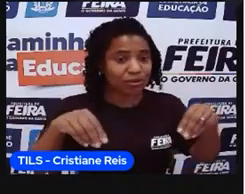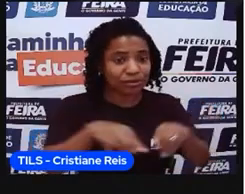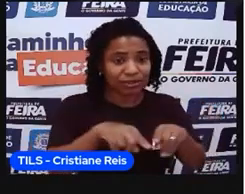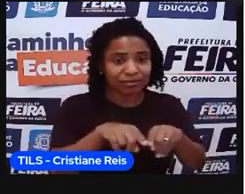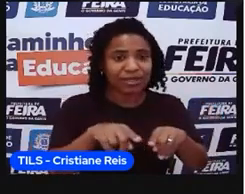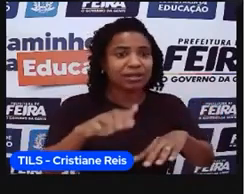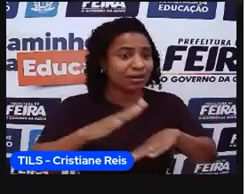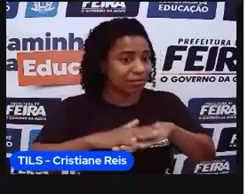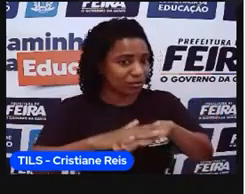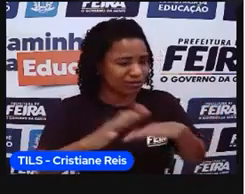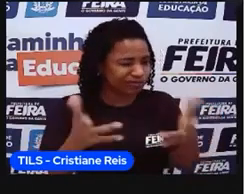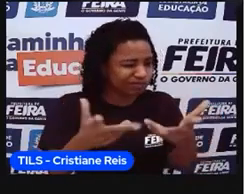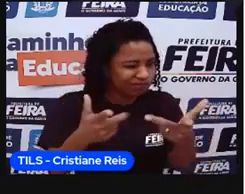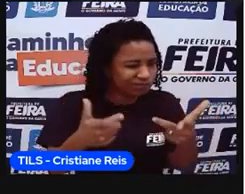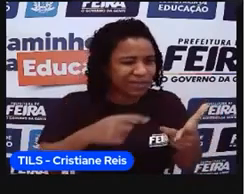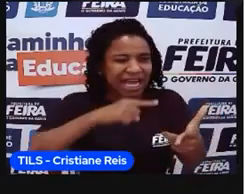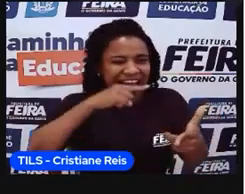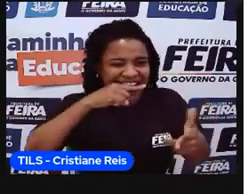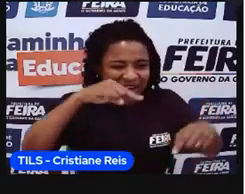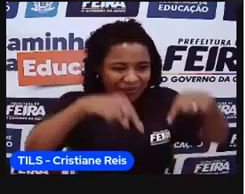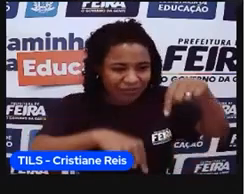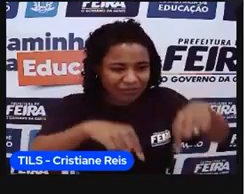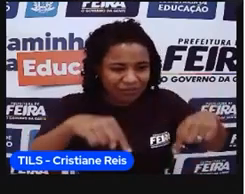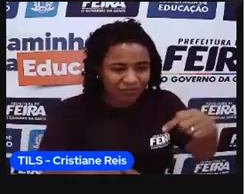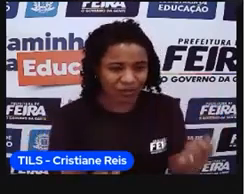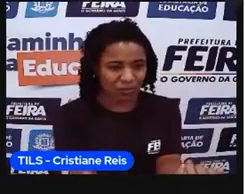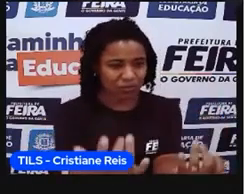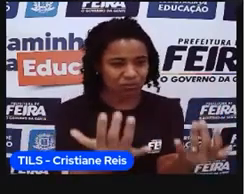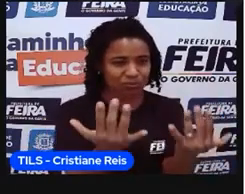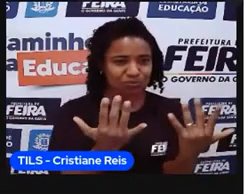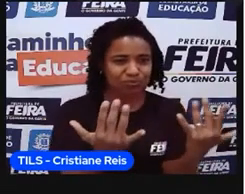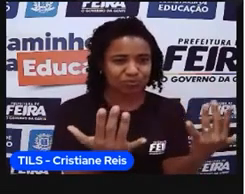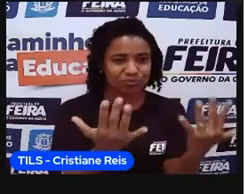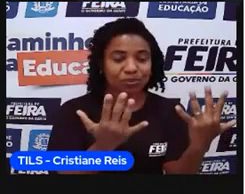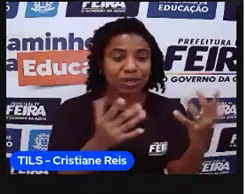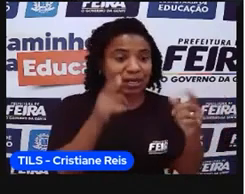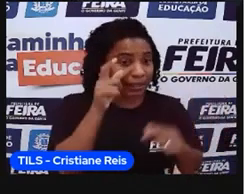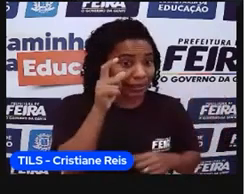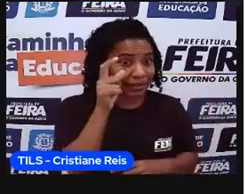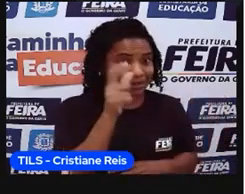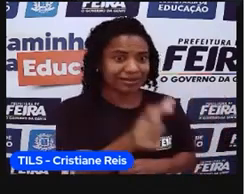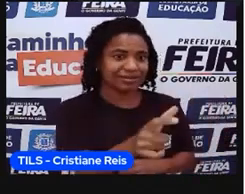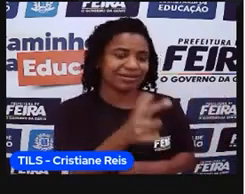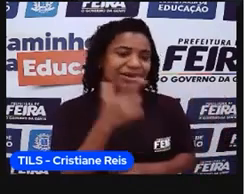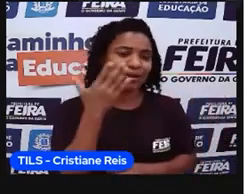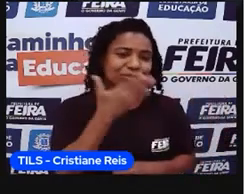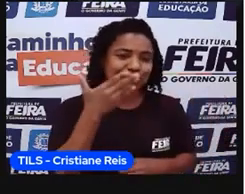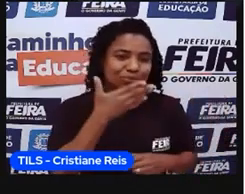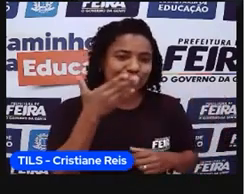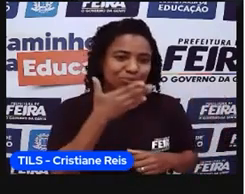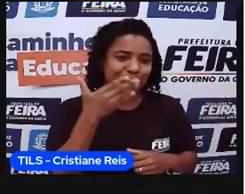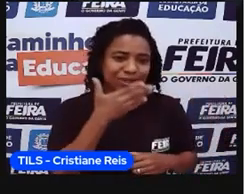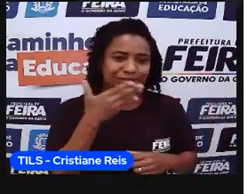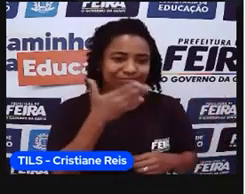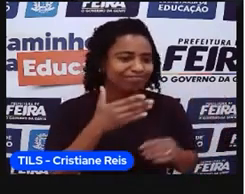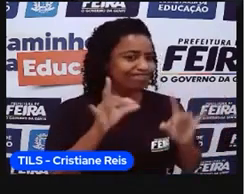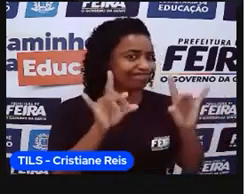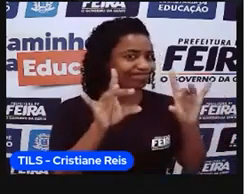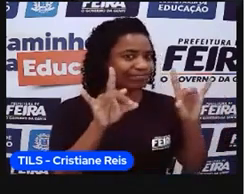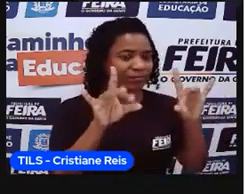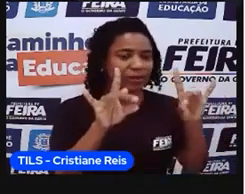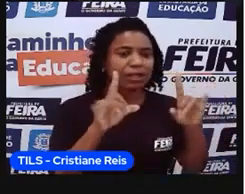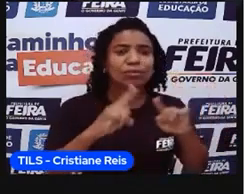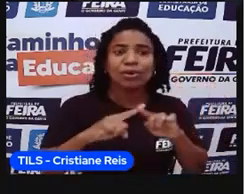seja, eles já conheciam, né, o plantio disso. E também o interesse no açúcar, que antes eles usavam açúcar da beterraba, que o gosto era um pouco